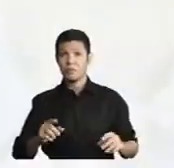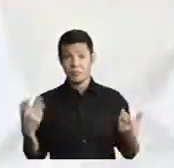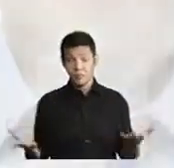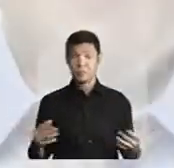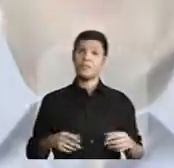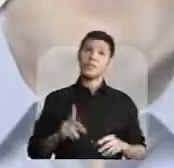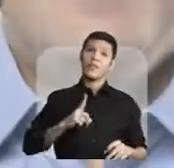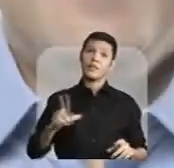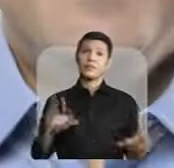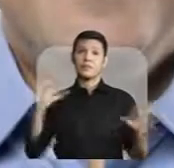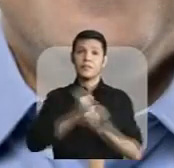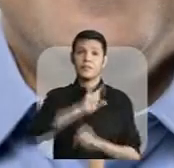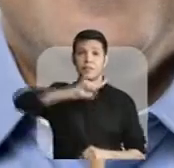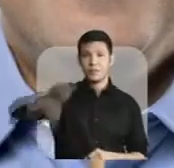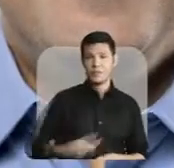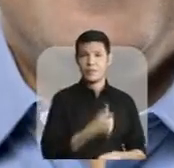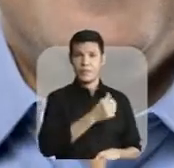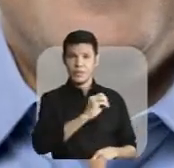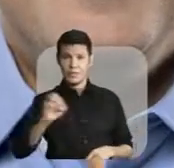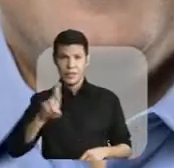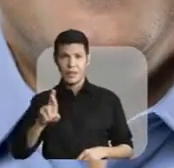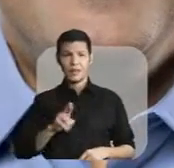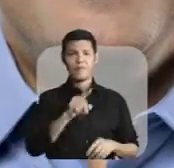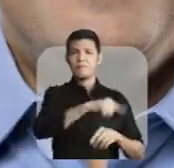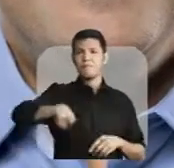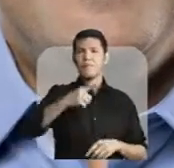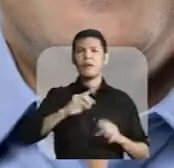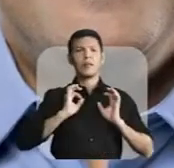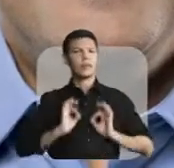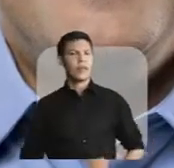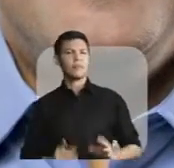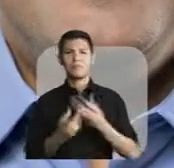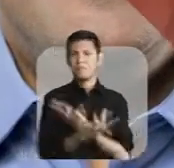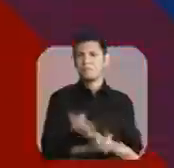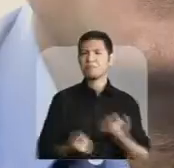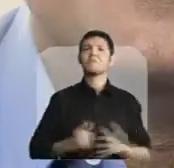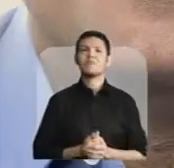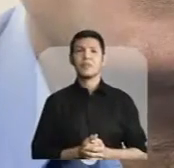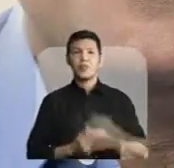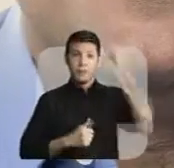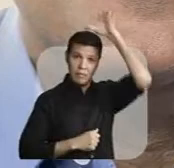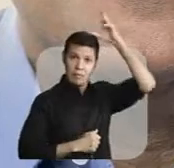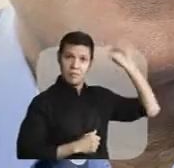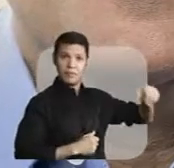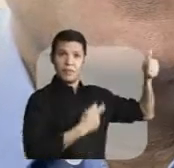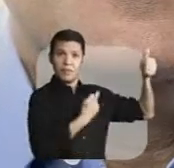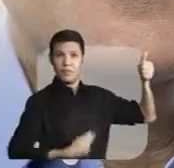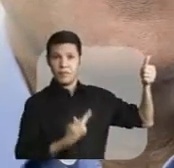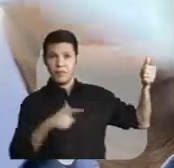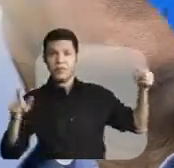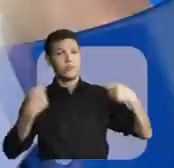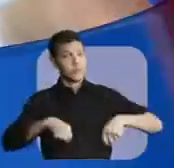Eduardo e Lula, serão 1.100 reais, dando mais dignidade para as famílias amazonenses. Para crescer, tem que mudar.